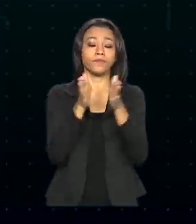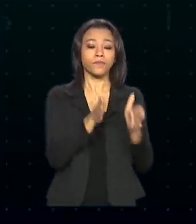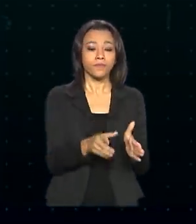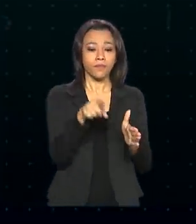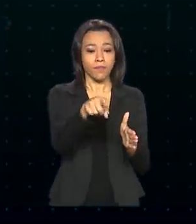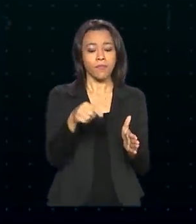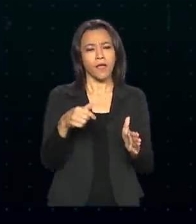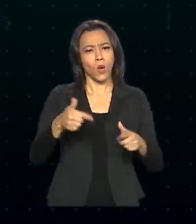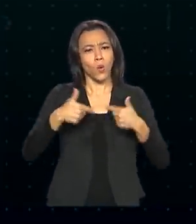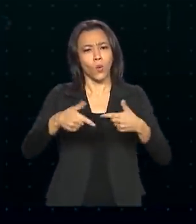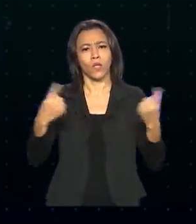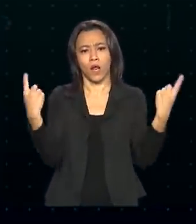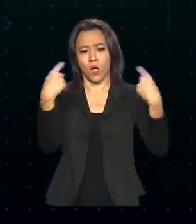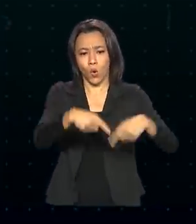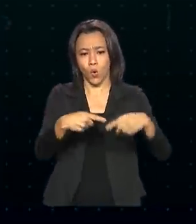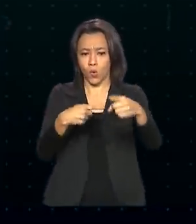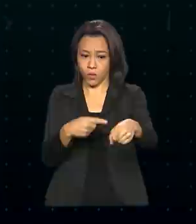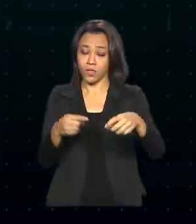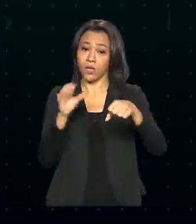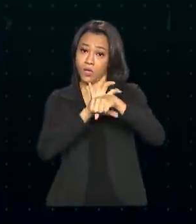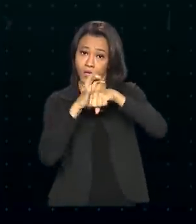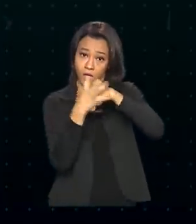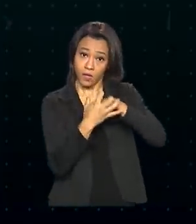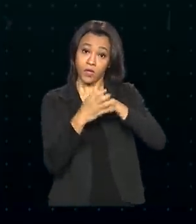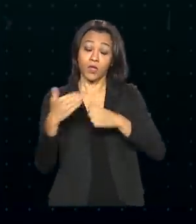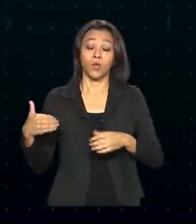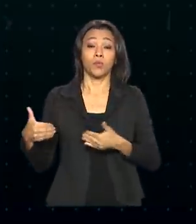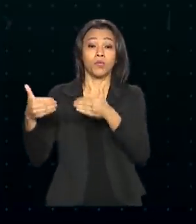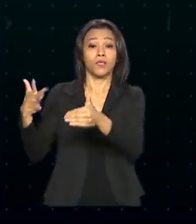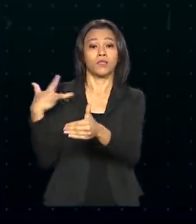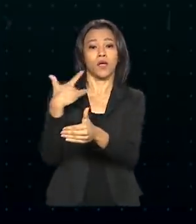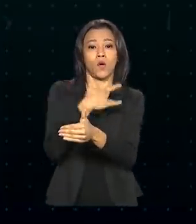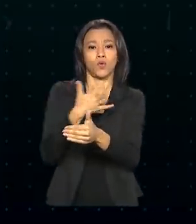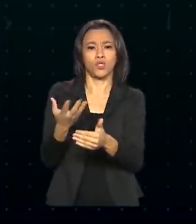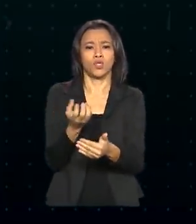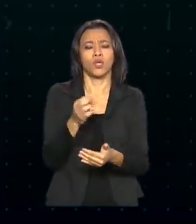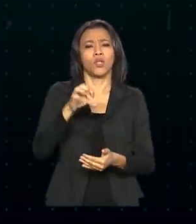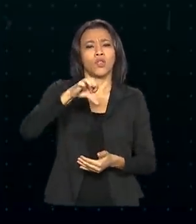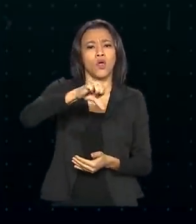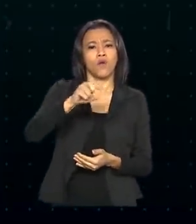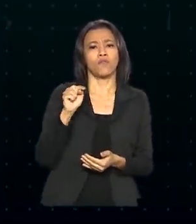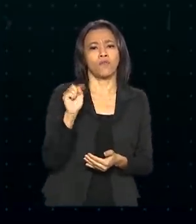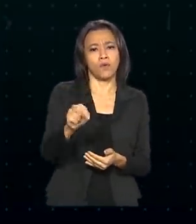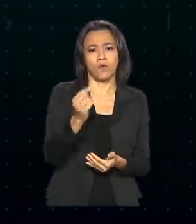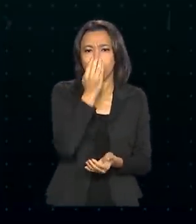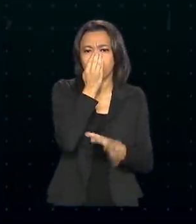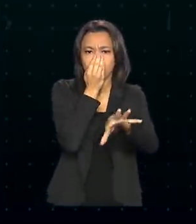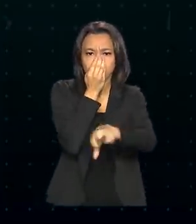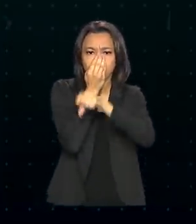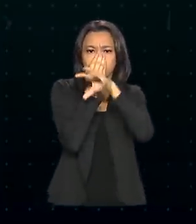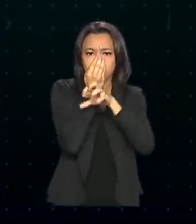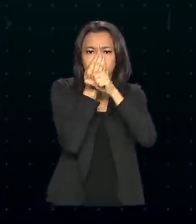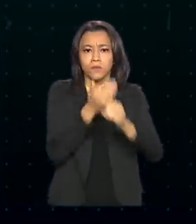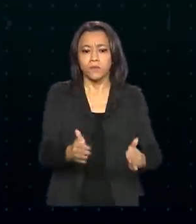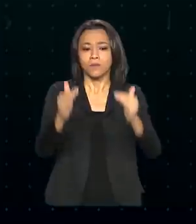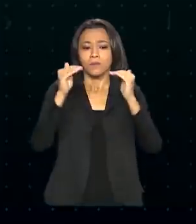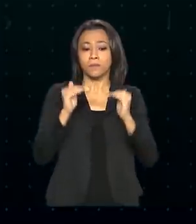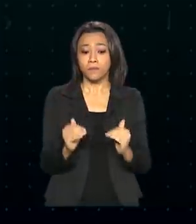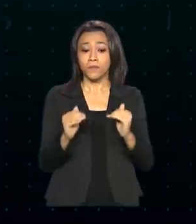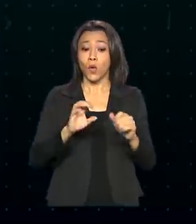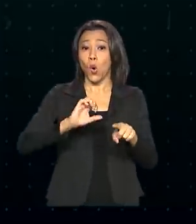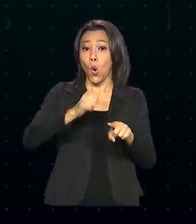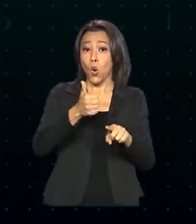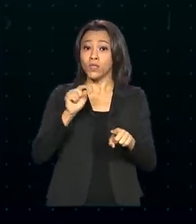combate ao novo coronavírus, o Ministério da Saúde entregou quase 9 mil ventiladores pulmonares e habilitou mais de 11 mil